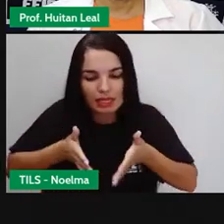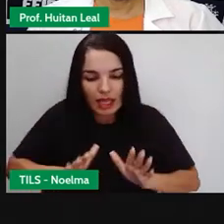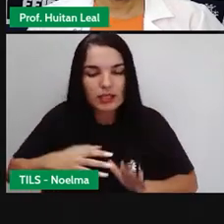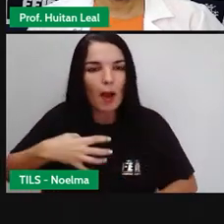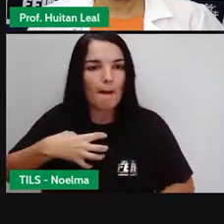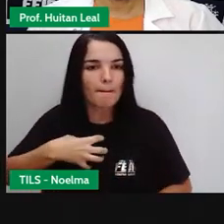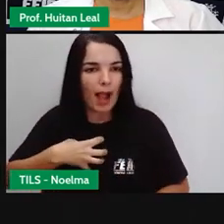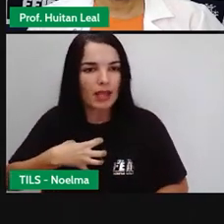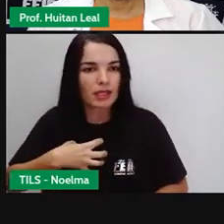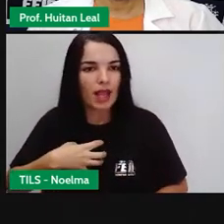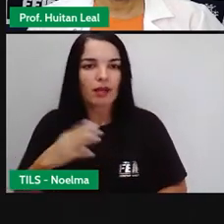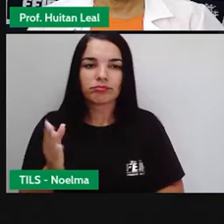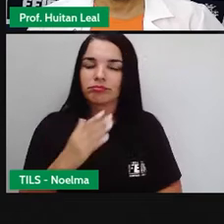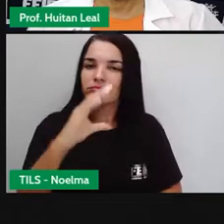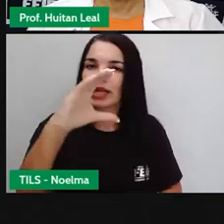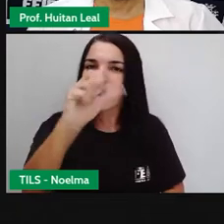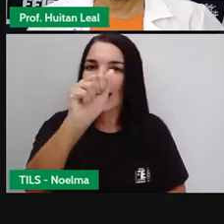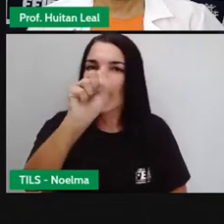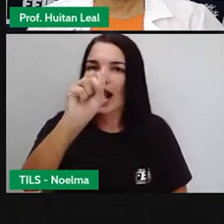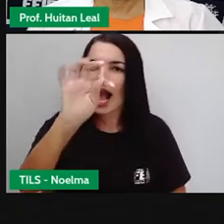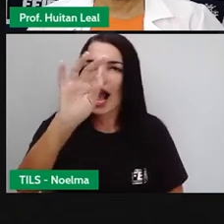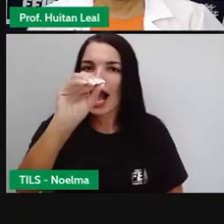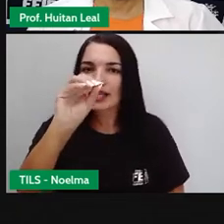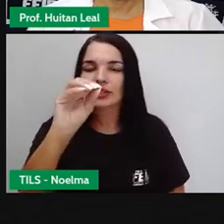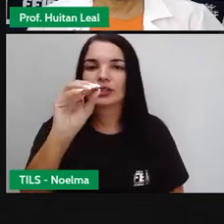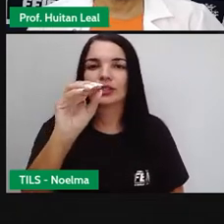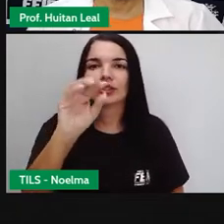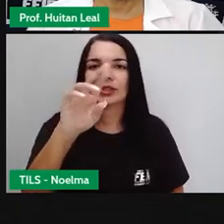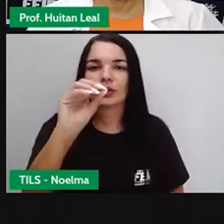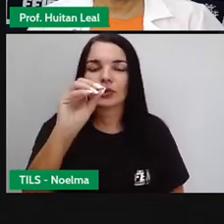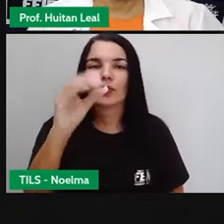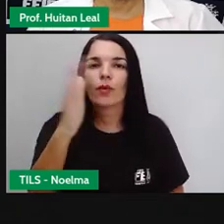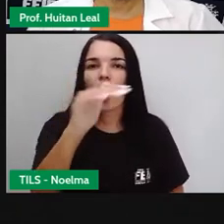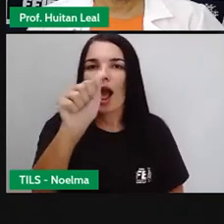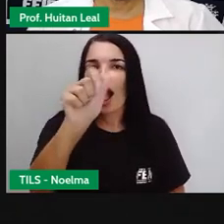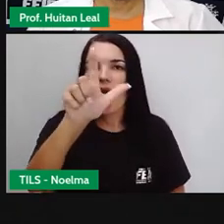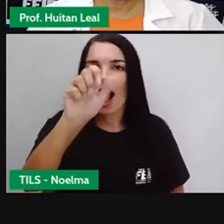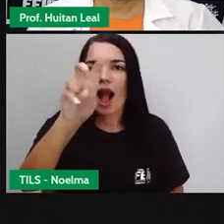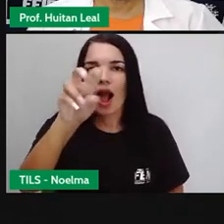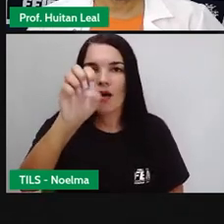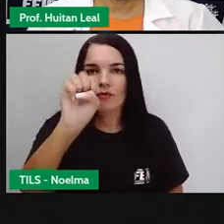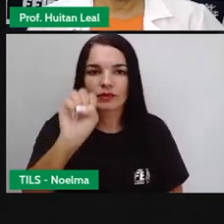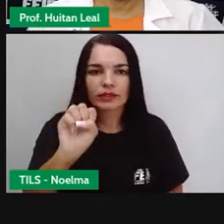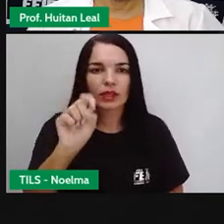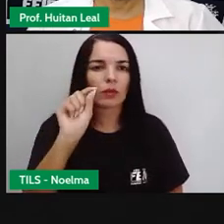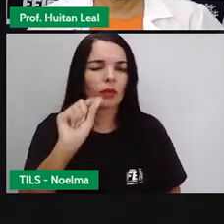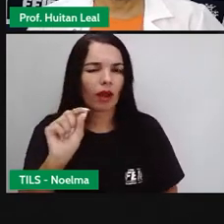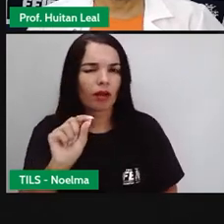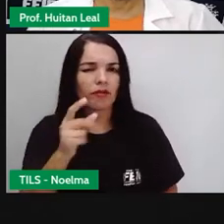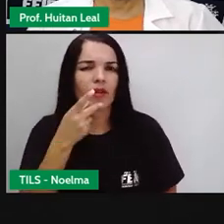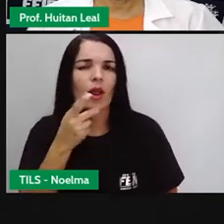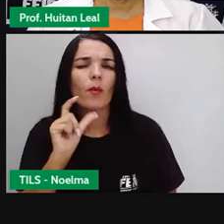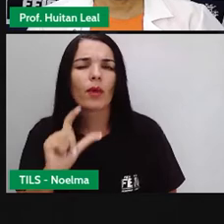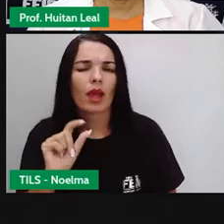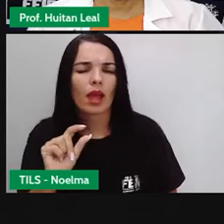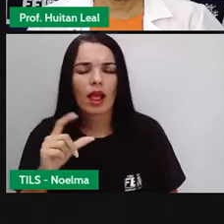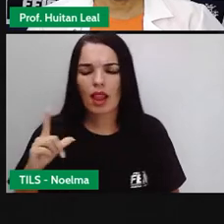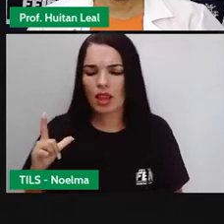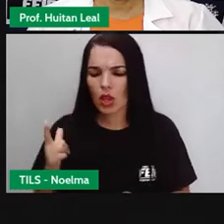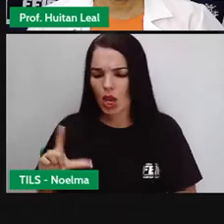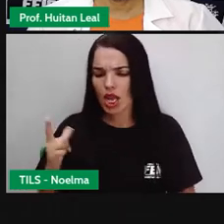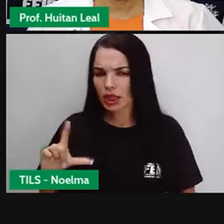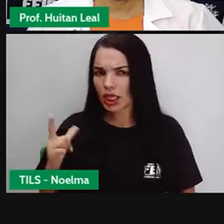Castro Alves. O que é que ele diz sobre o livro? Num período em que a leitura começava a se